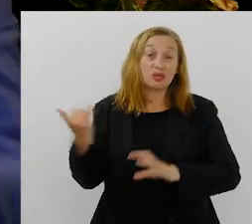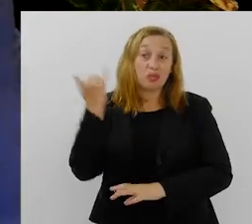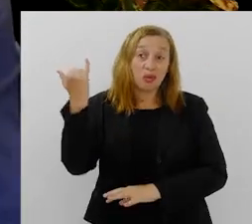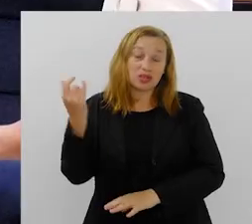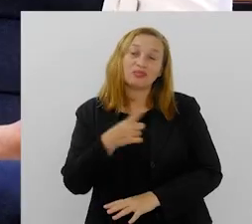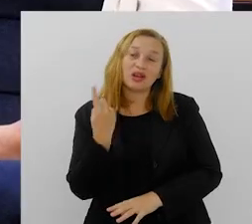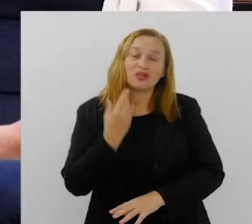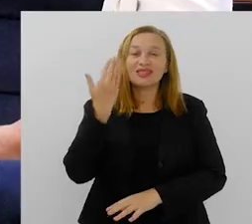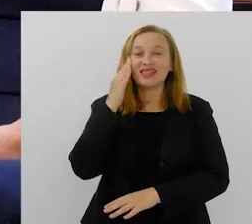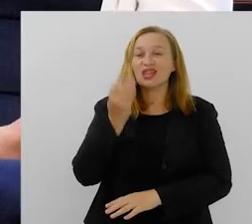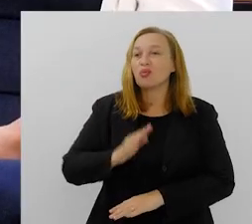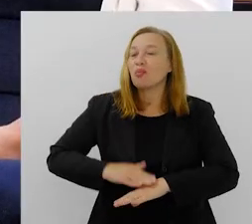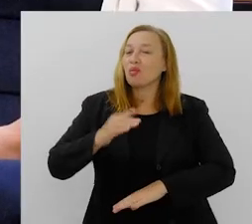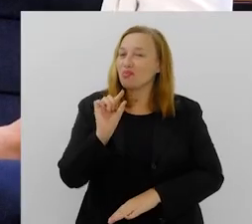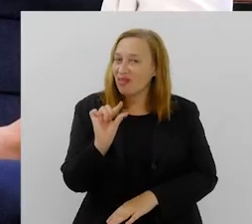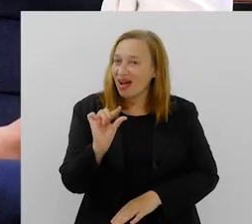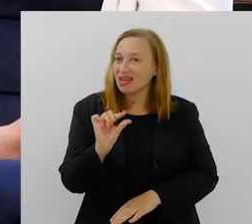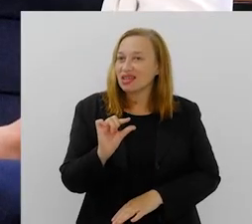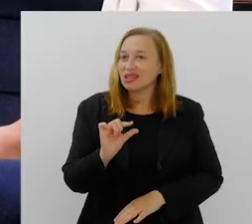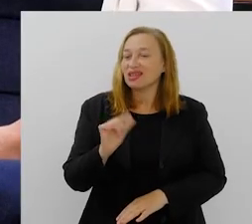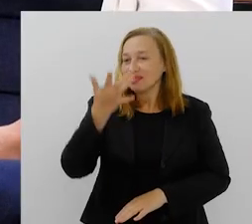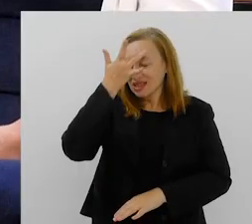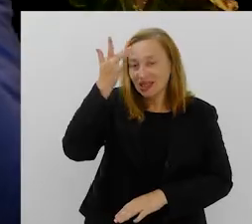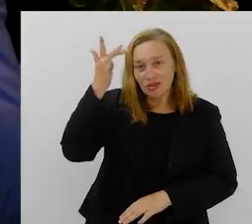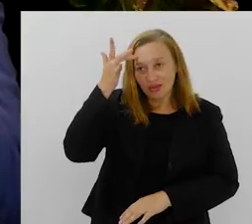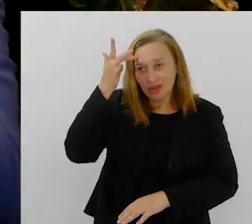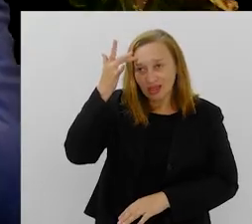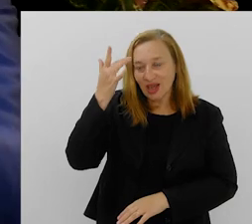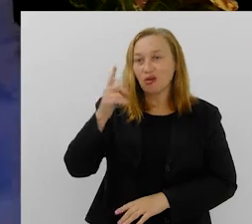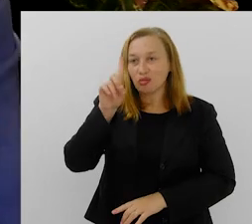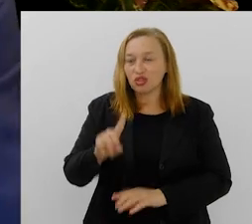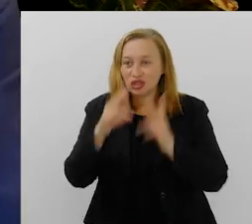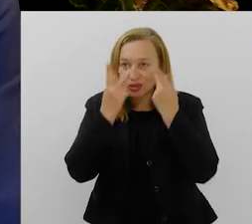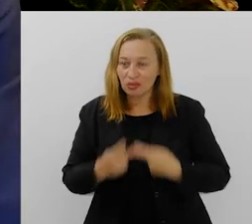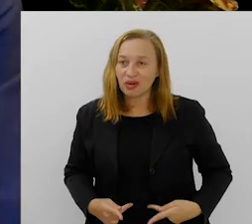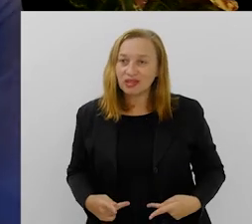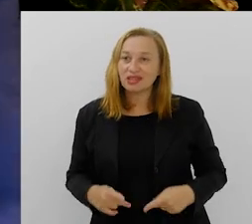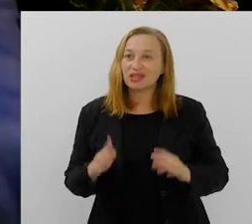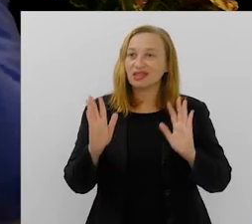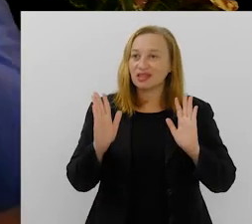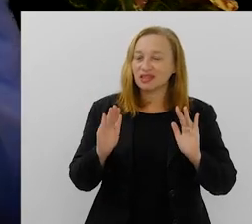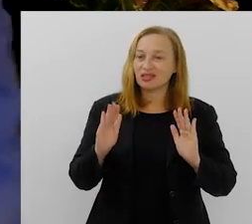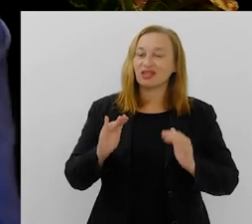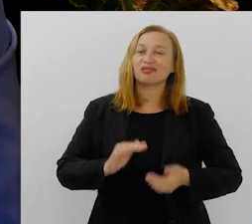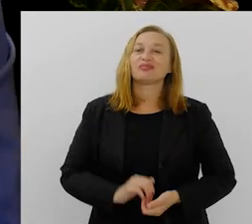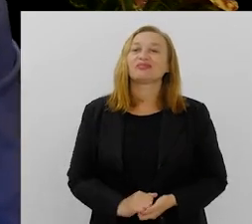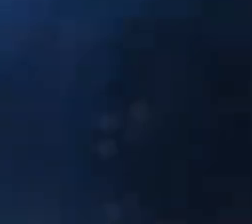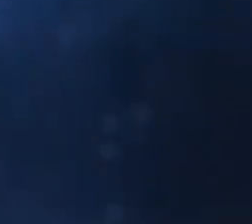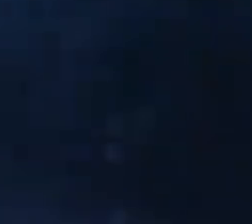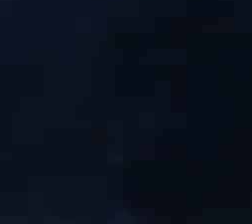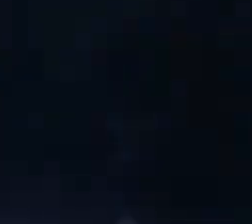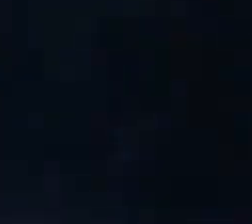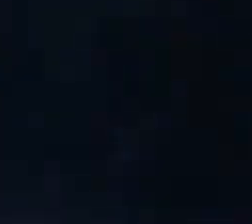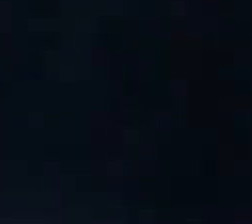as questões importantes para a gente entender um pouco mais sobre a saúde mental como direito humano. Até o próximo.